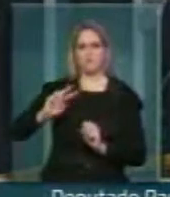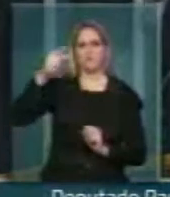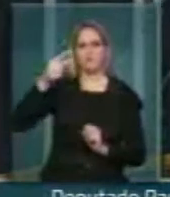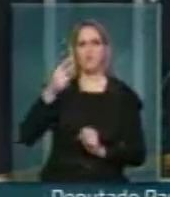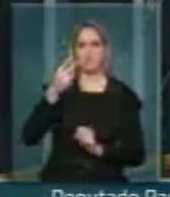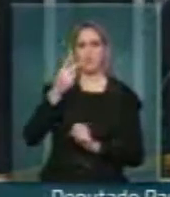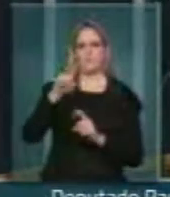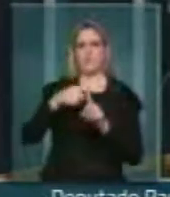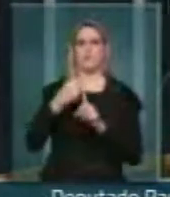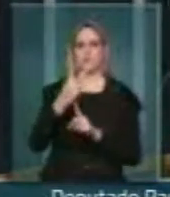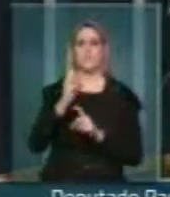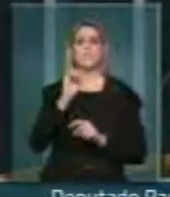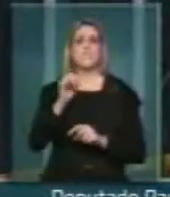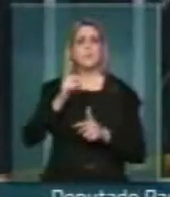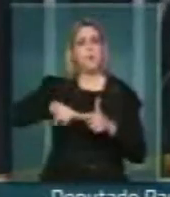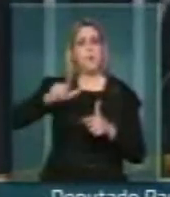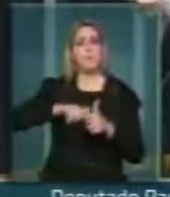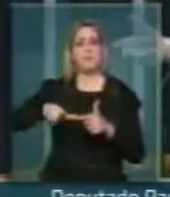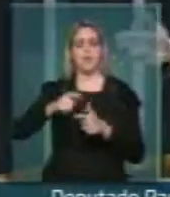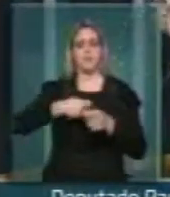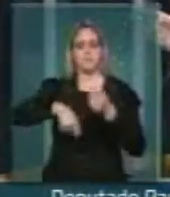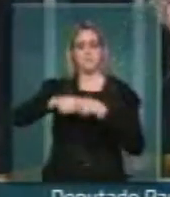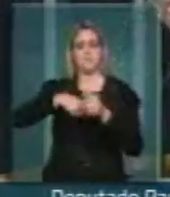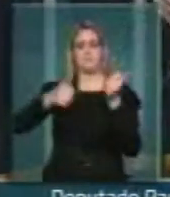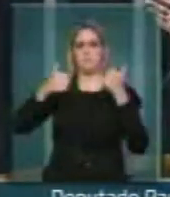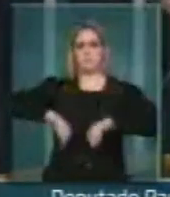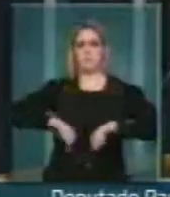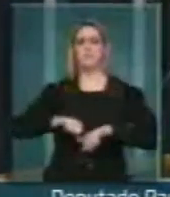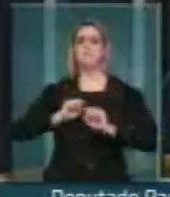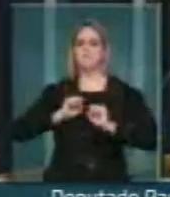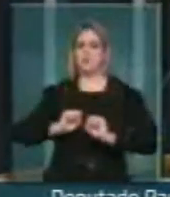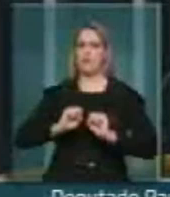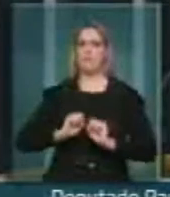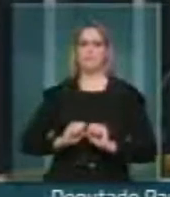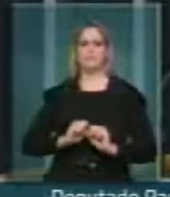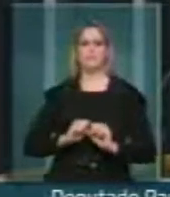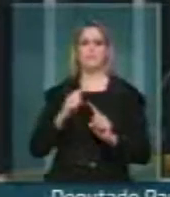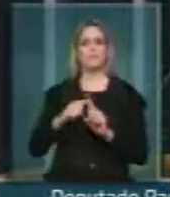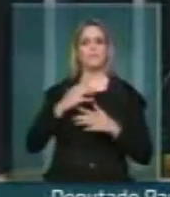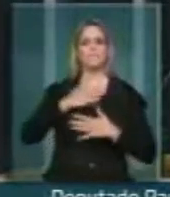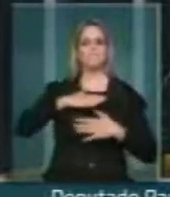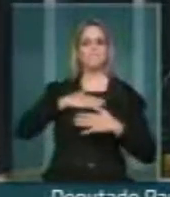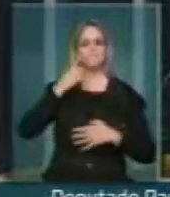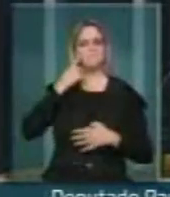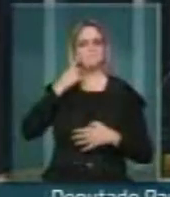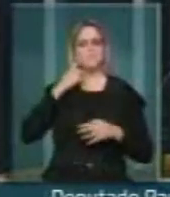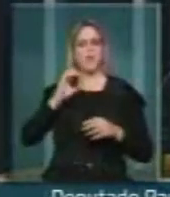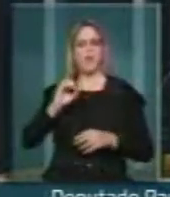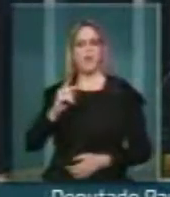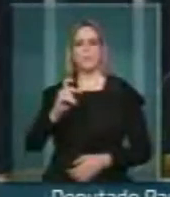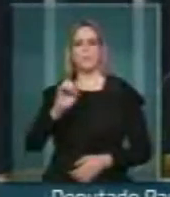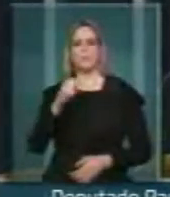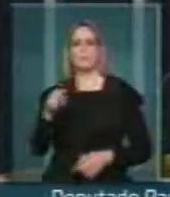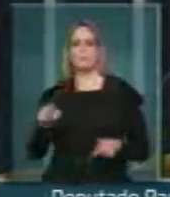mais dois em casos de grave crise econômica, exatamente para que a oposição possa restringir